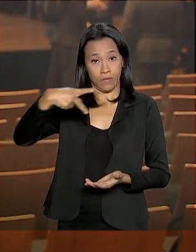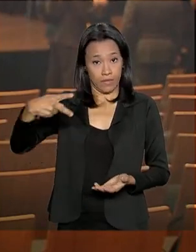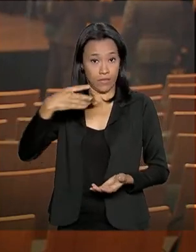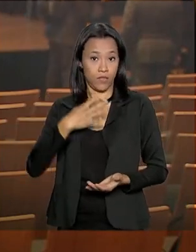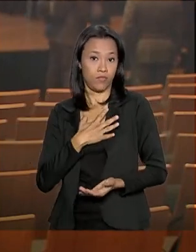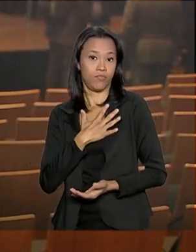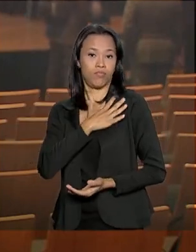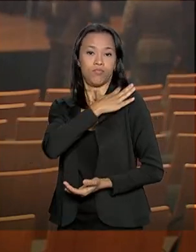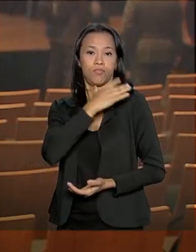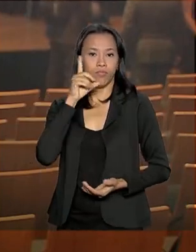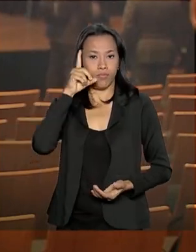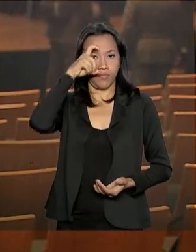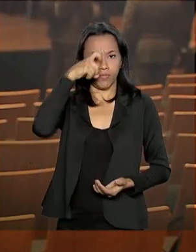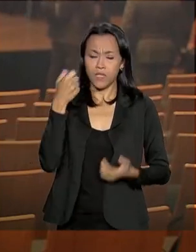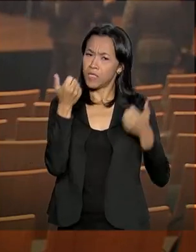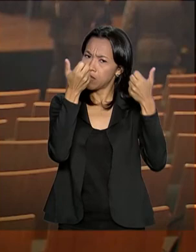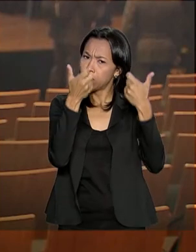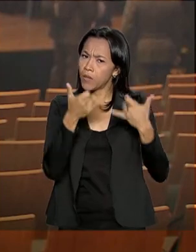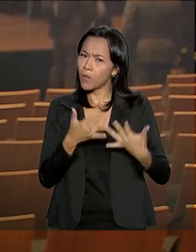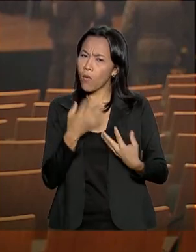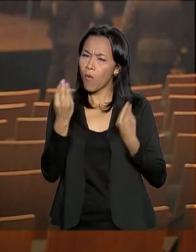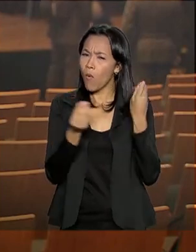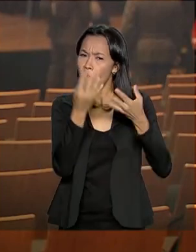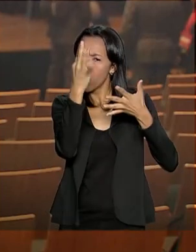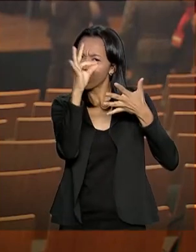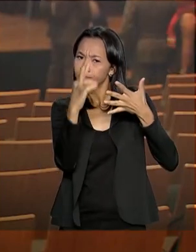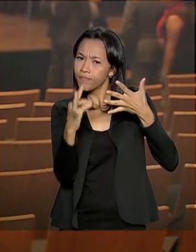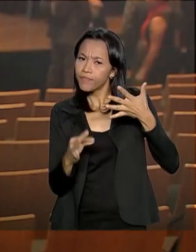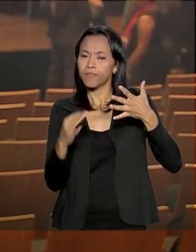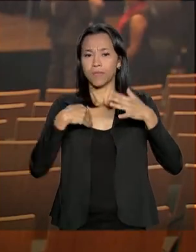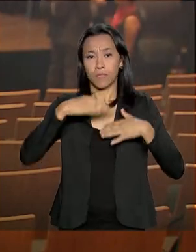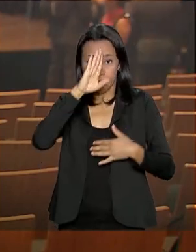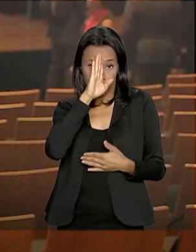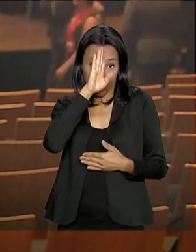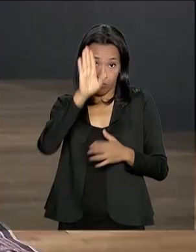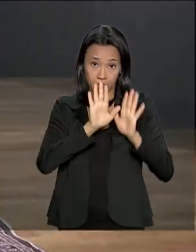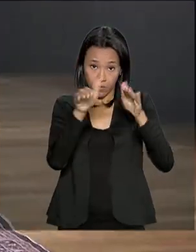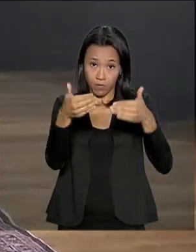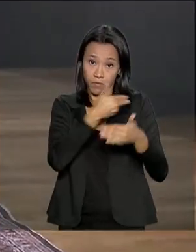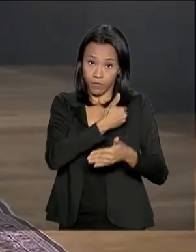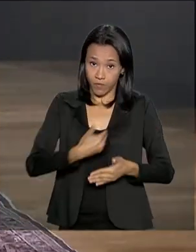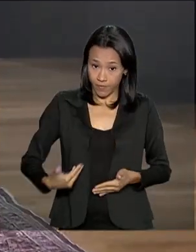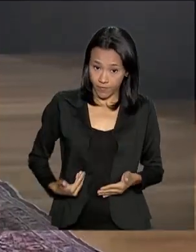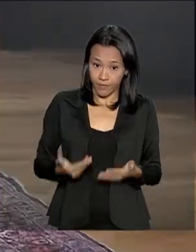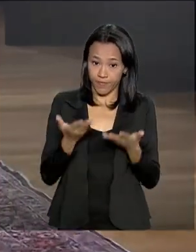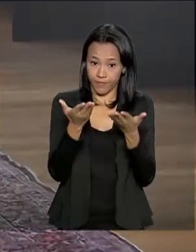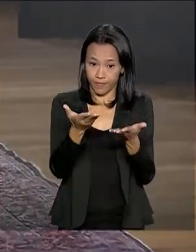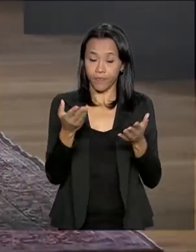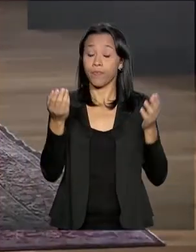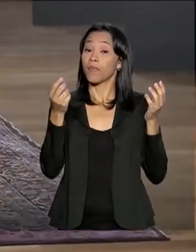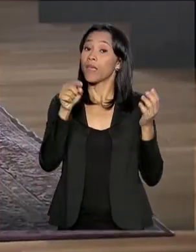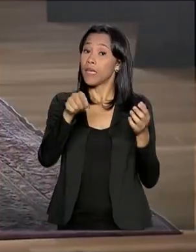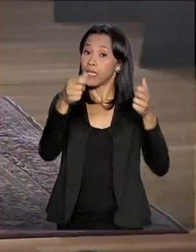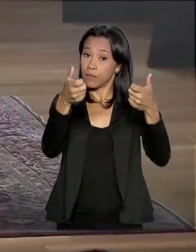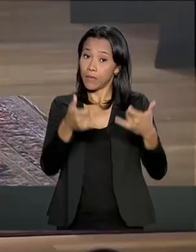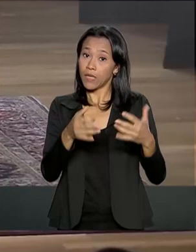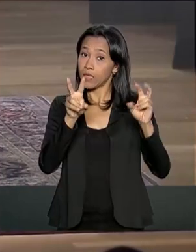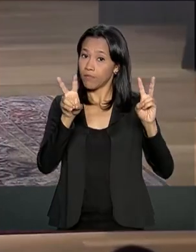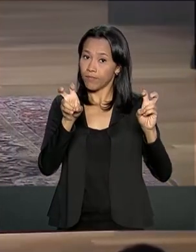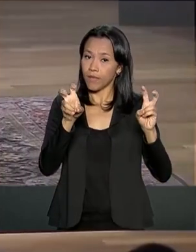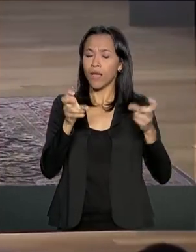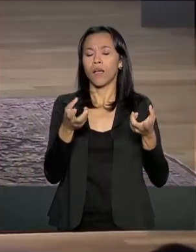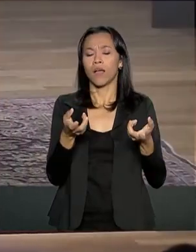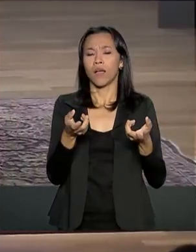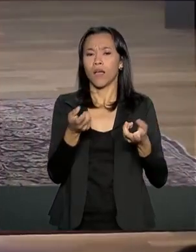prioridades do governo. A economia é uma delas. Os objetivos primordiais